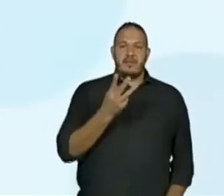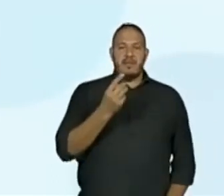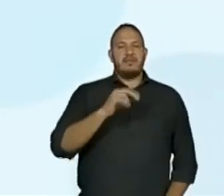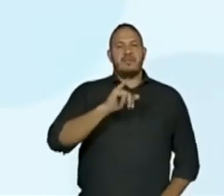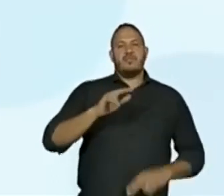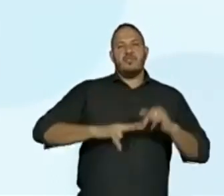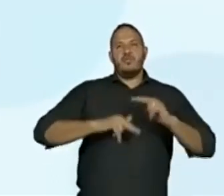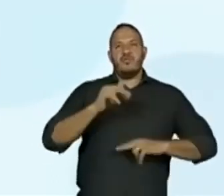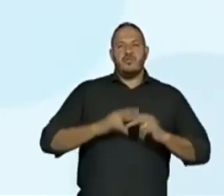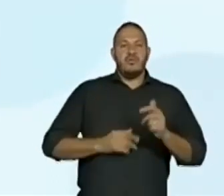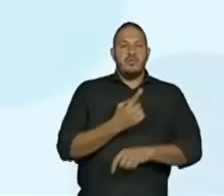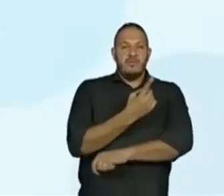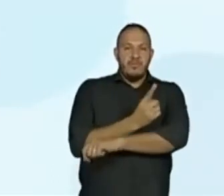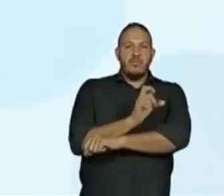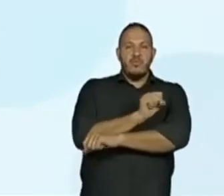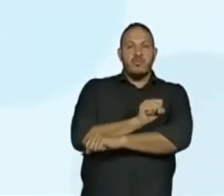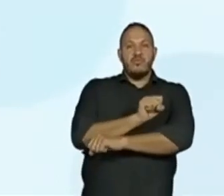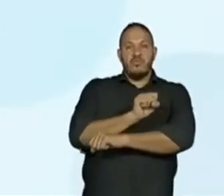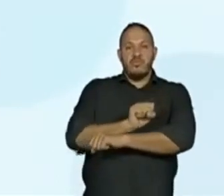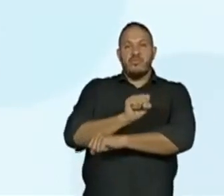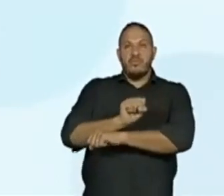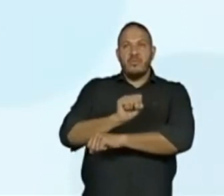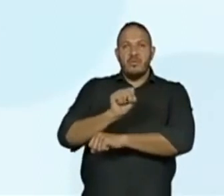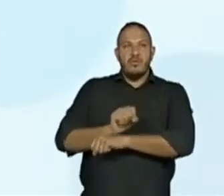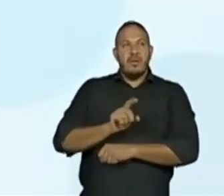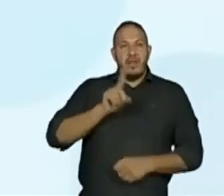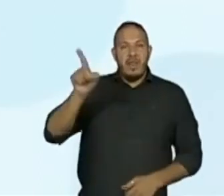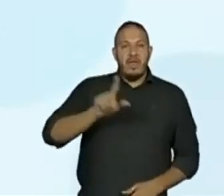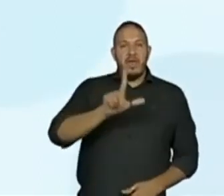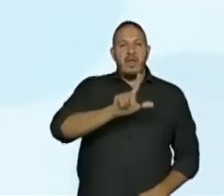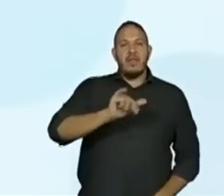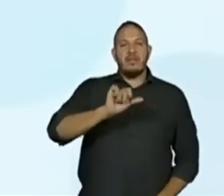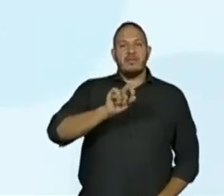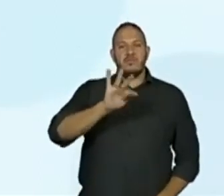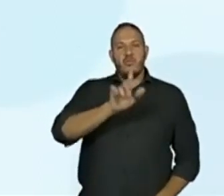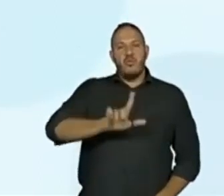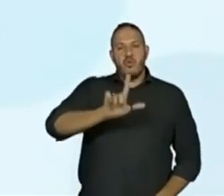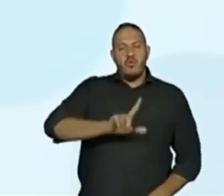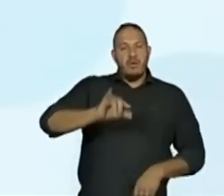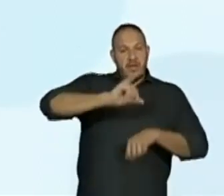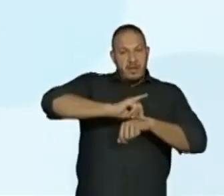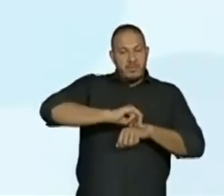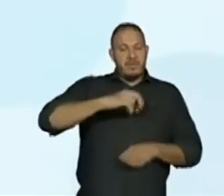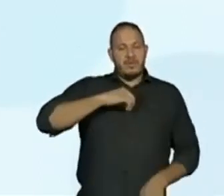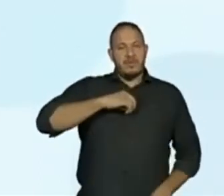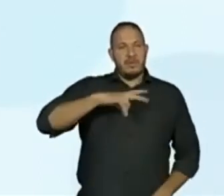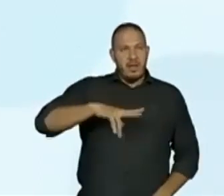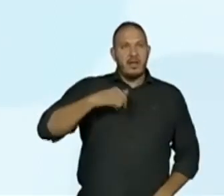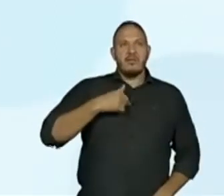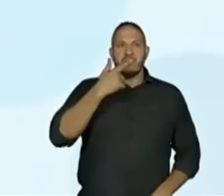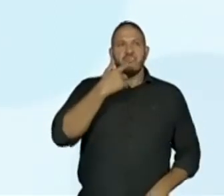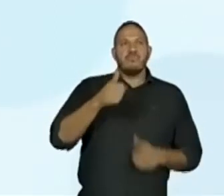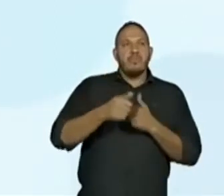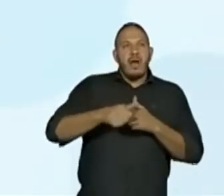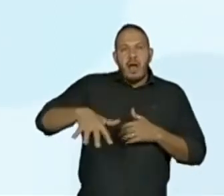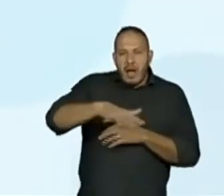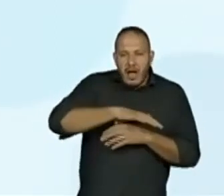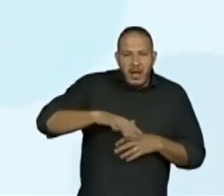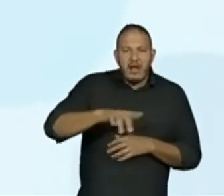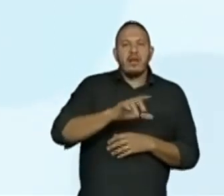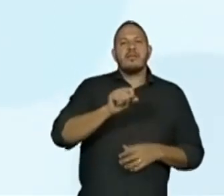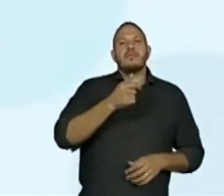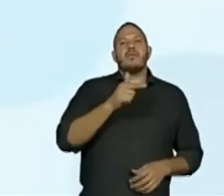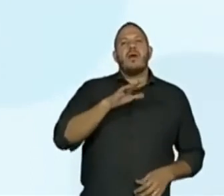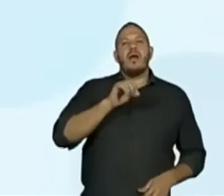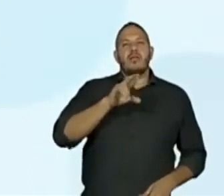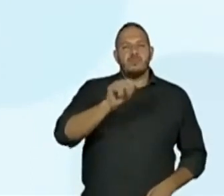1888, em Lisboa, no Largo de São Carlos, onde passou parte da infância